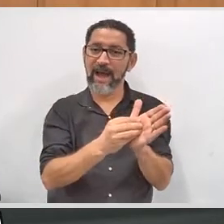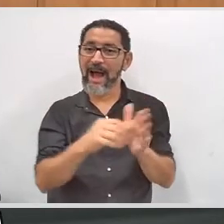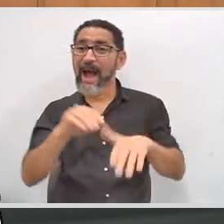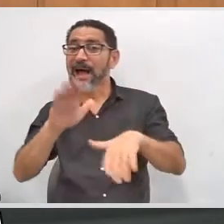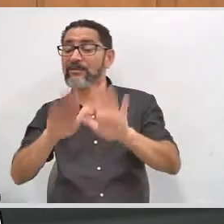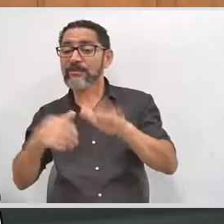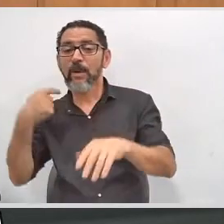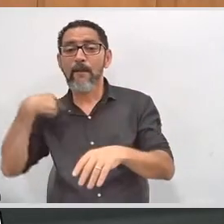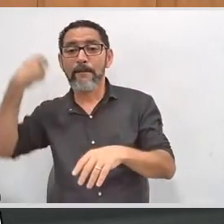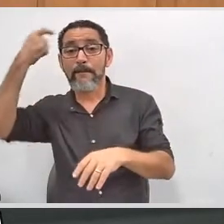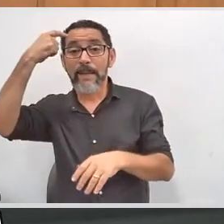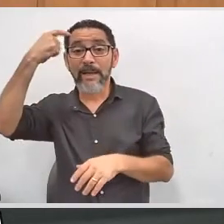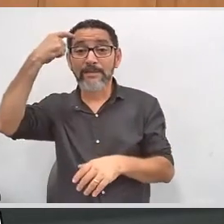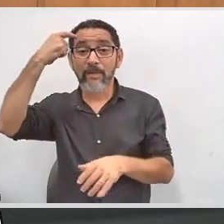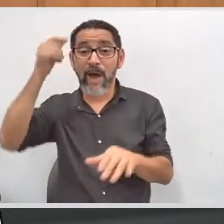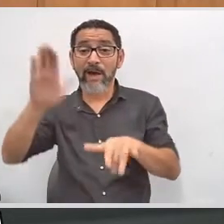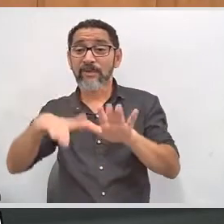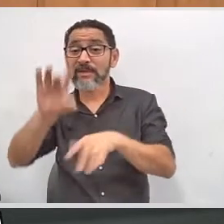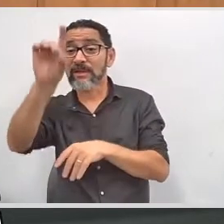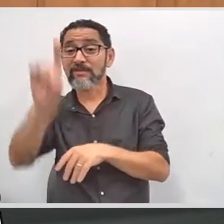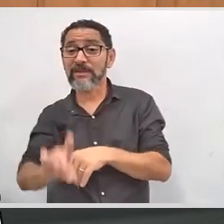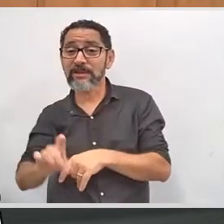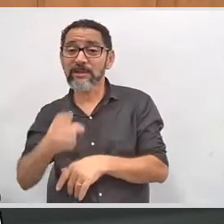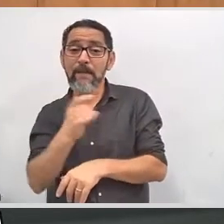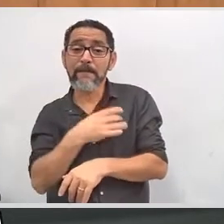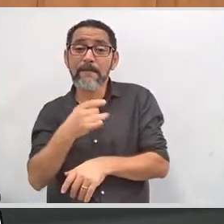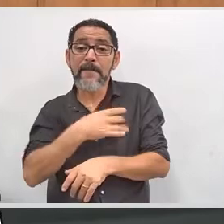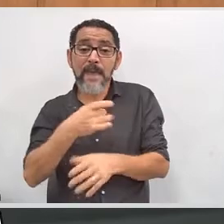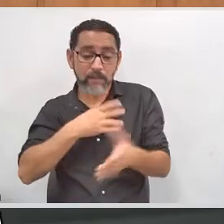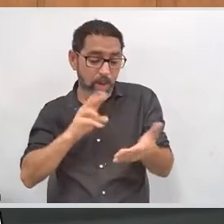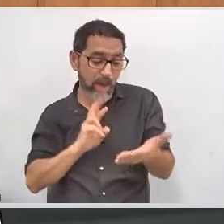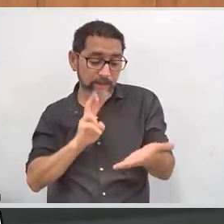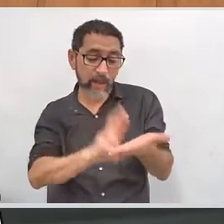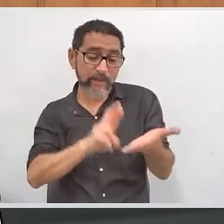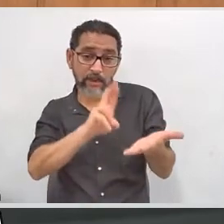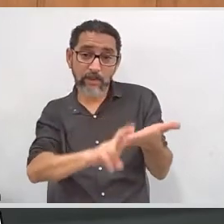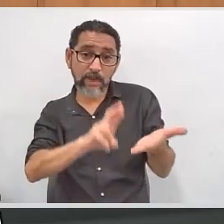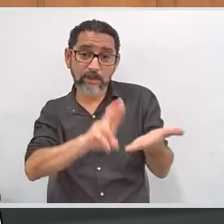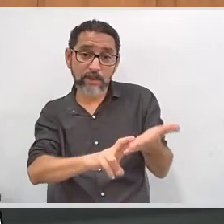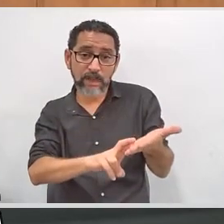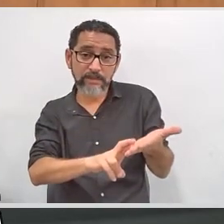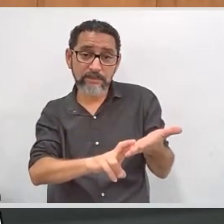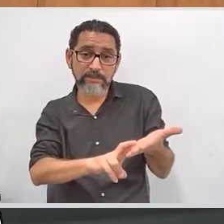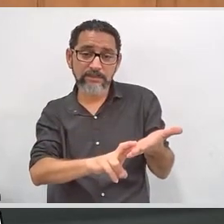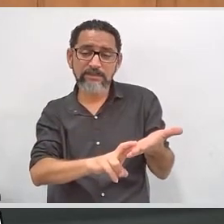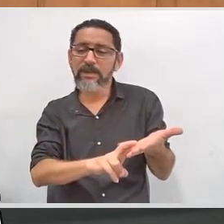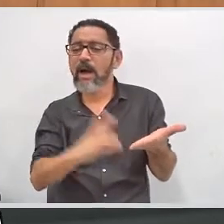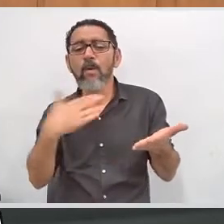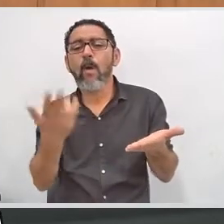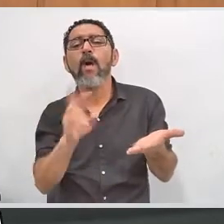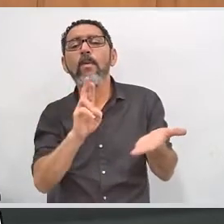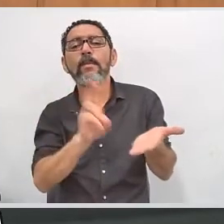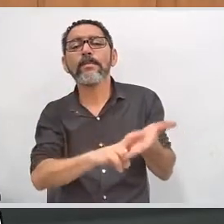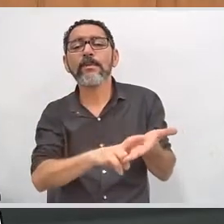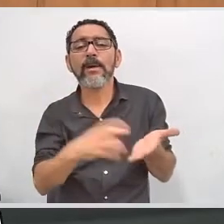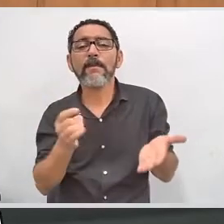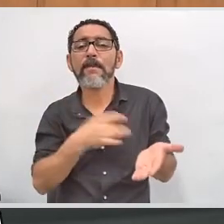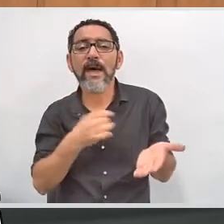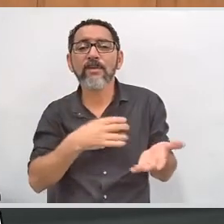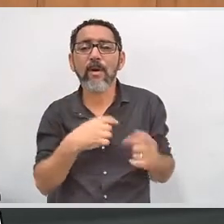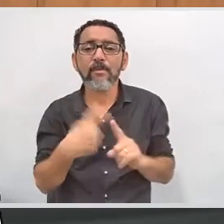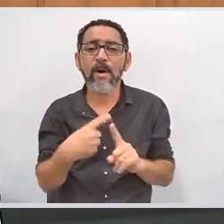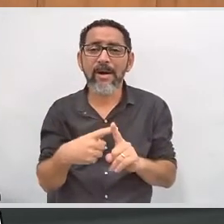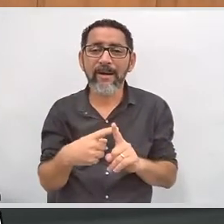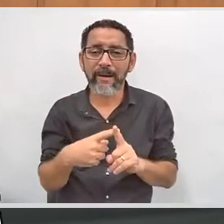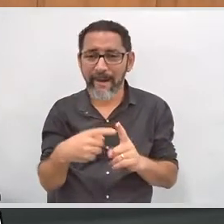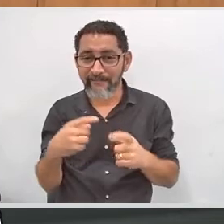formulário porque elas acham que imediatamente, uma vez identificadas como deficientes, elas terão imediatamente